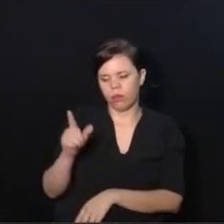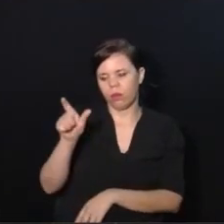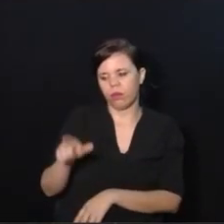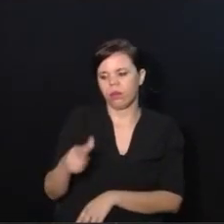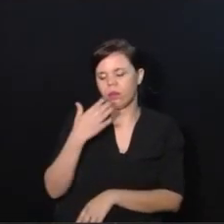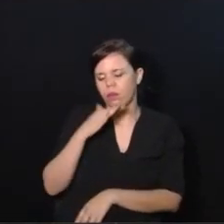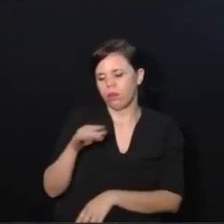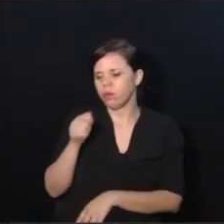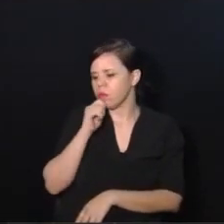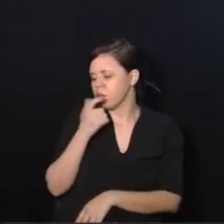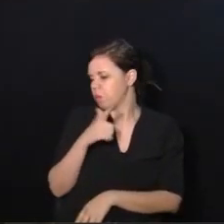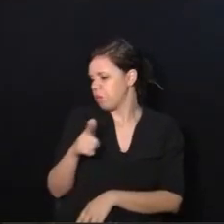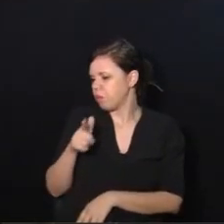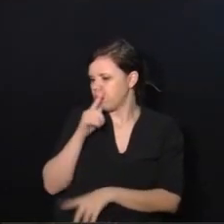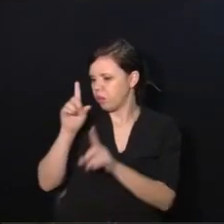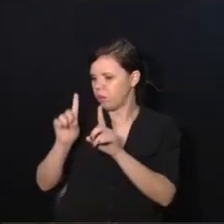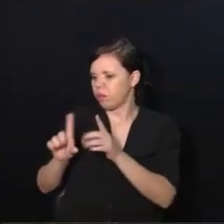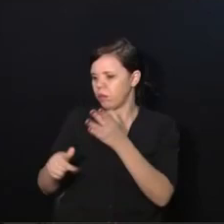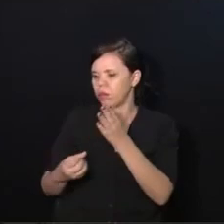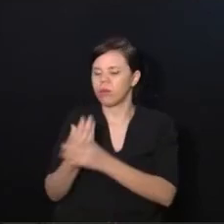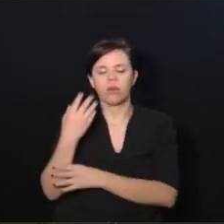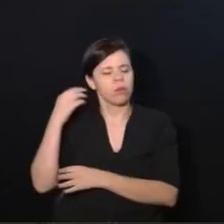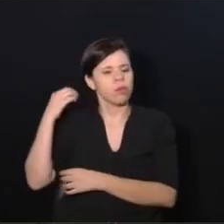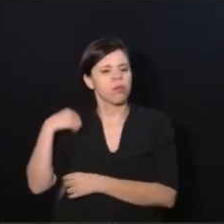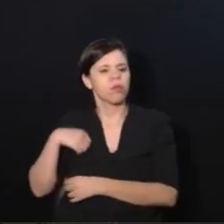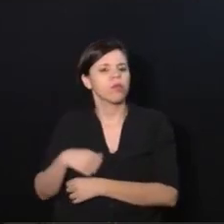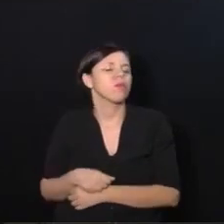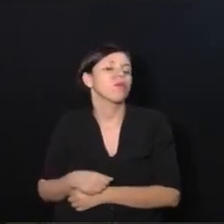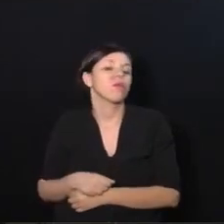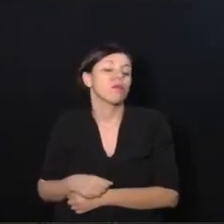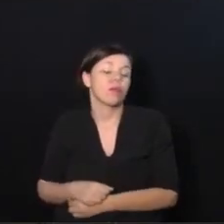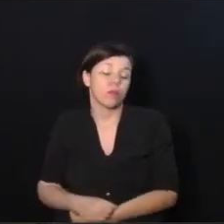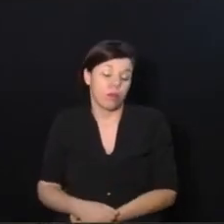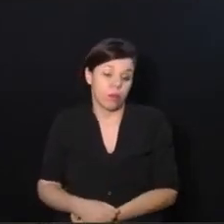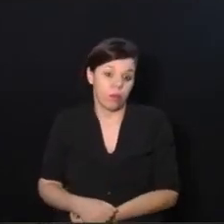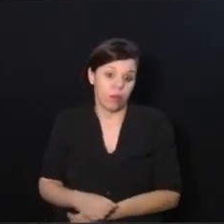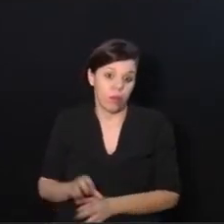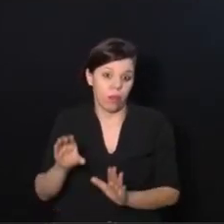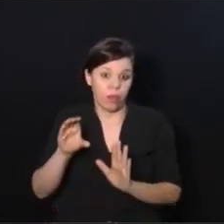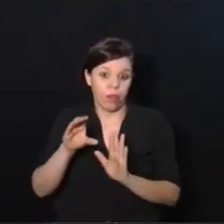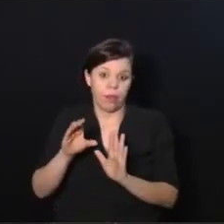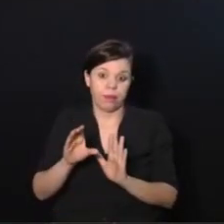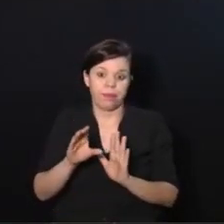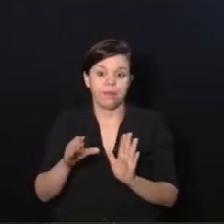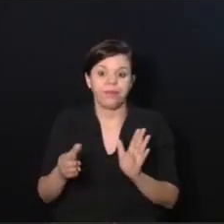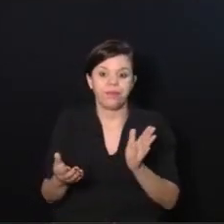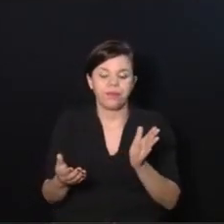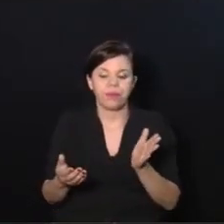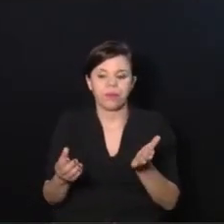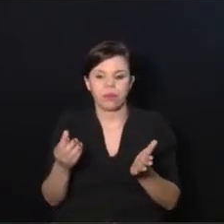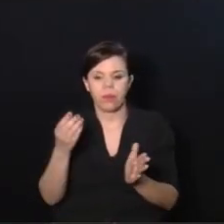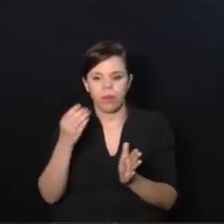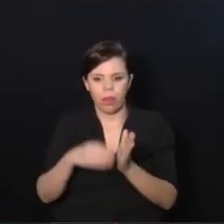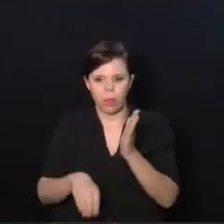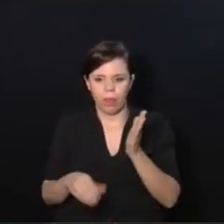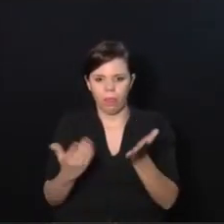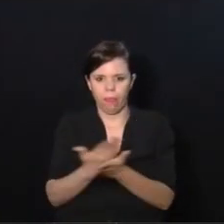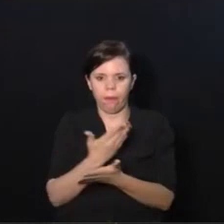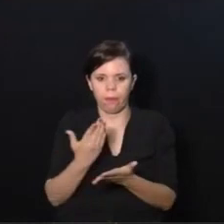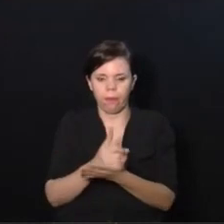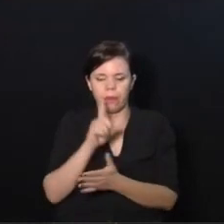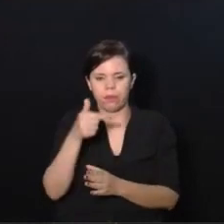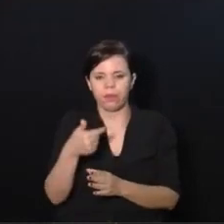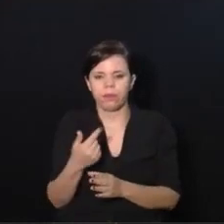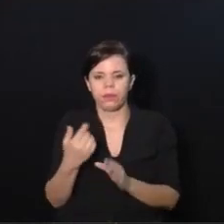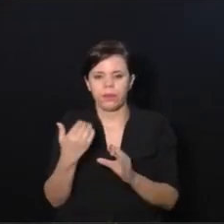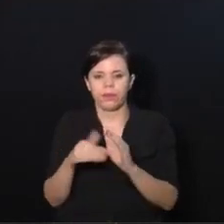ou nem tinha deficiência, eu já vi um caso que até está num capítulo do nosso livro, inclusive depois eu vou mandar para vocês, para quem quiser,